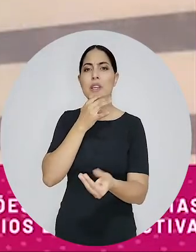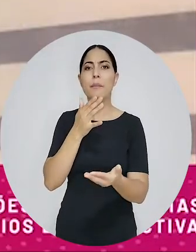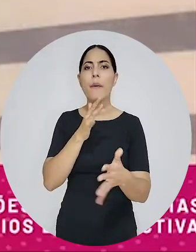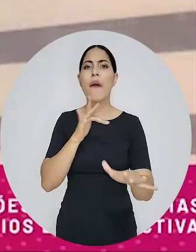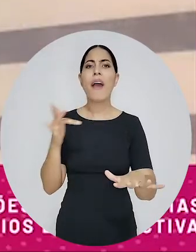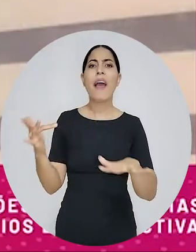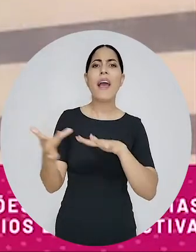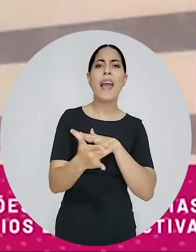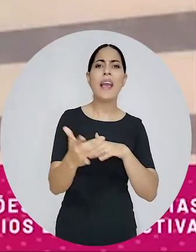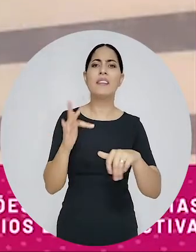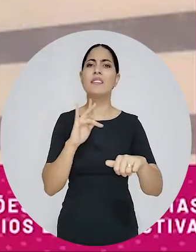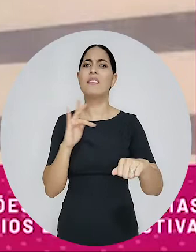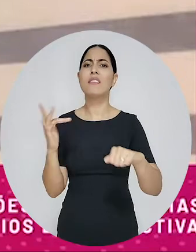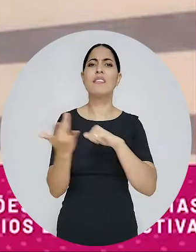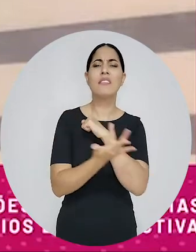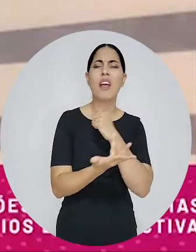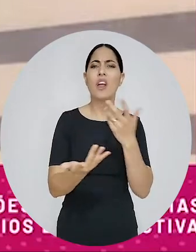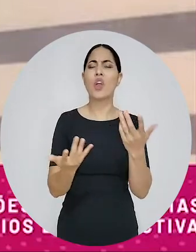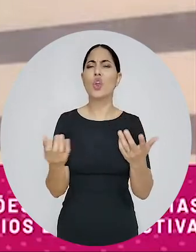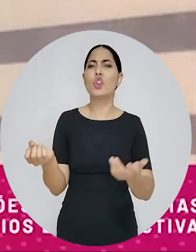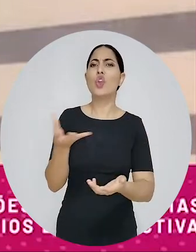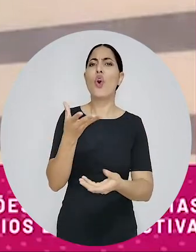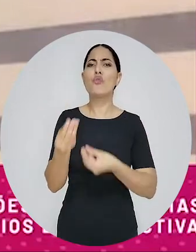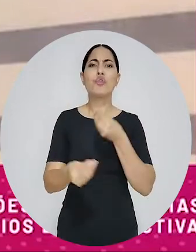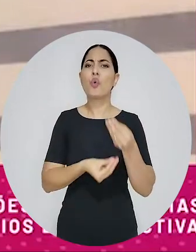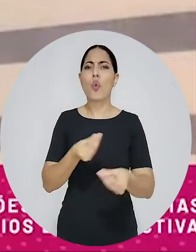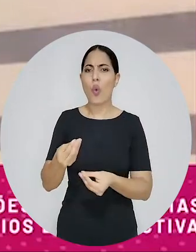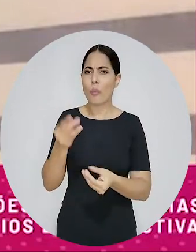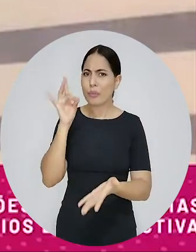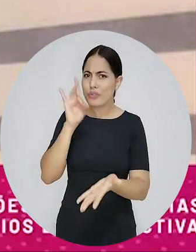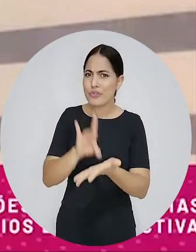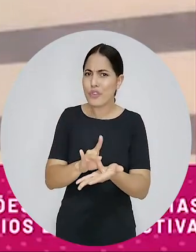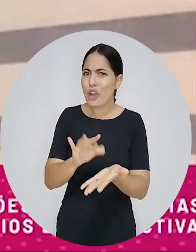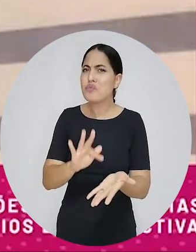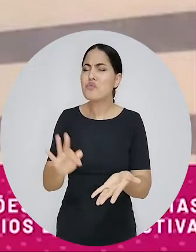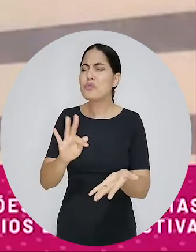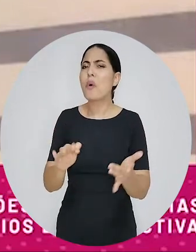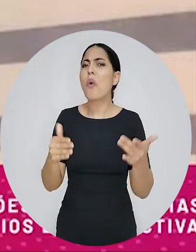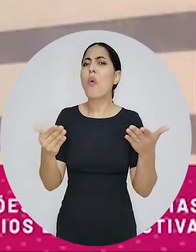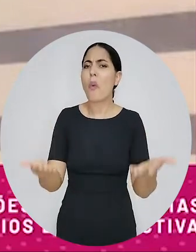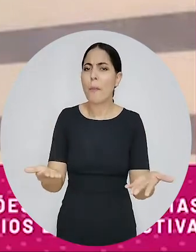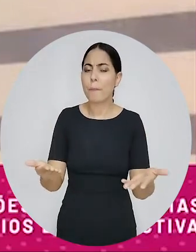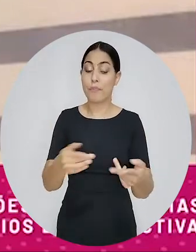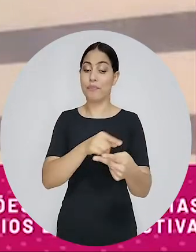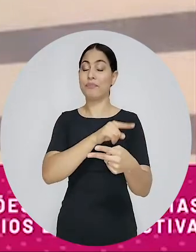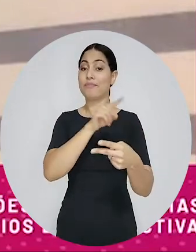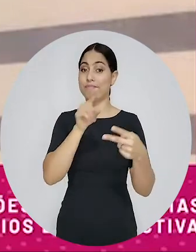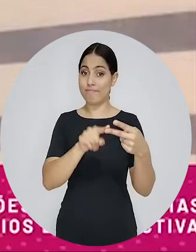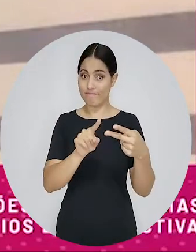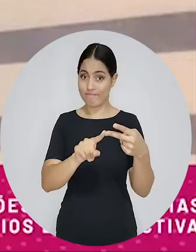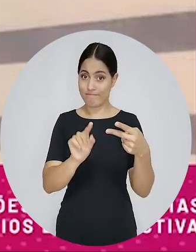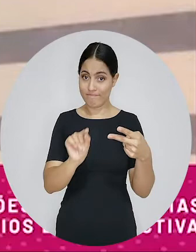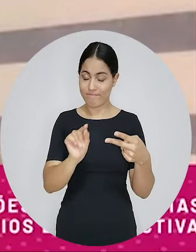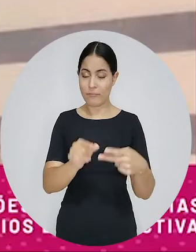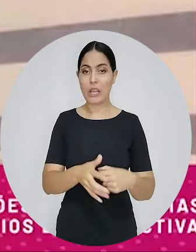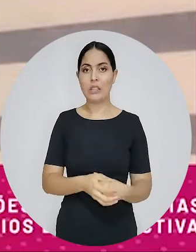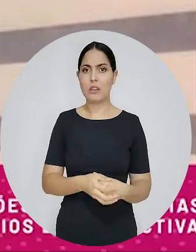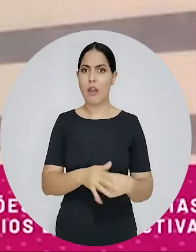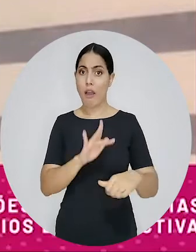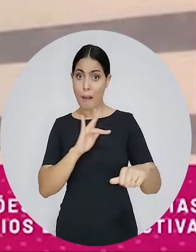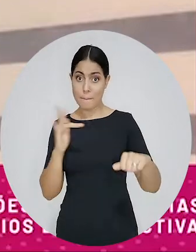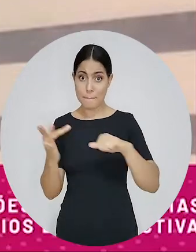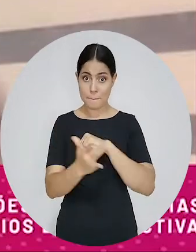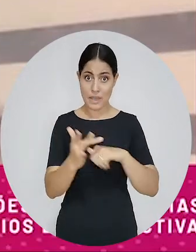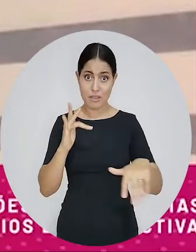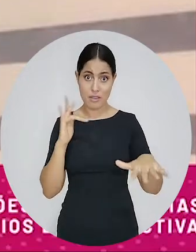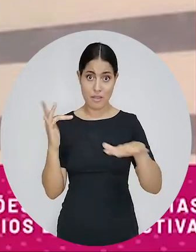funcionam as redes, essas novas mídias. E, de outro lado, a gente pensava que as redes sociais, enfim, as novas